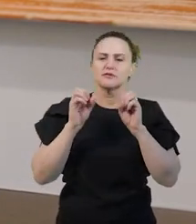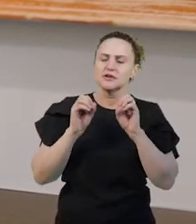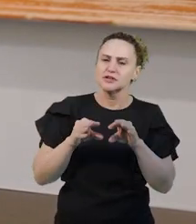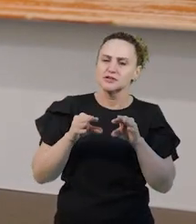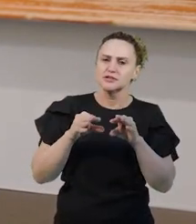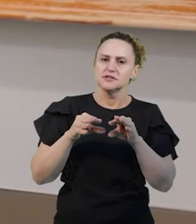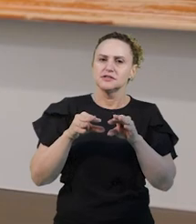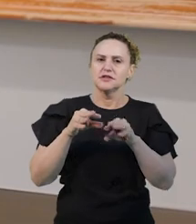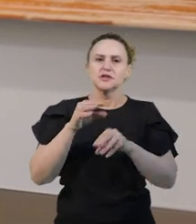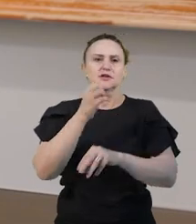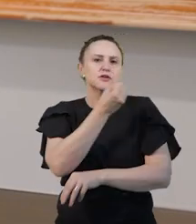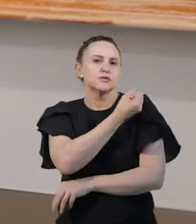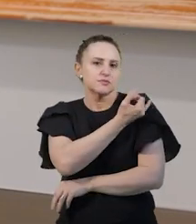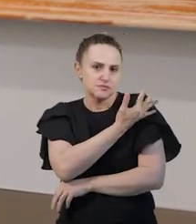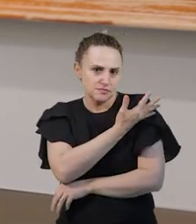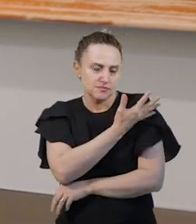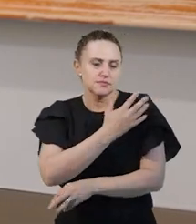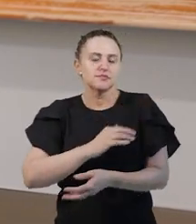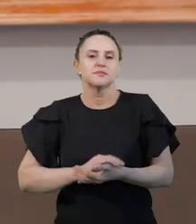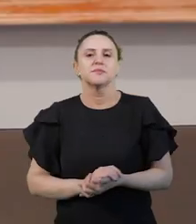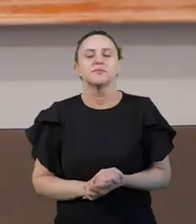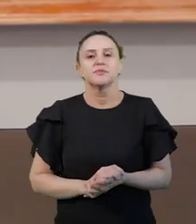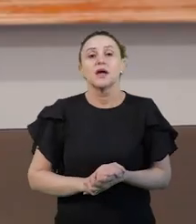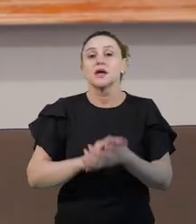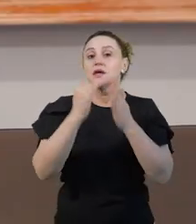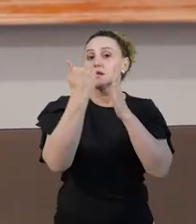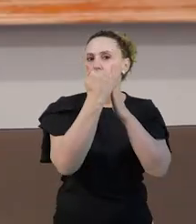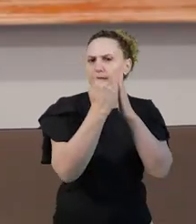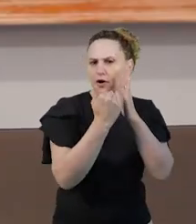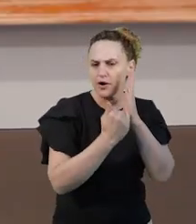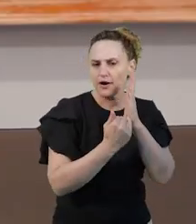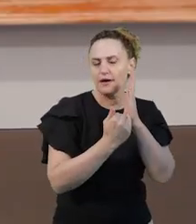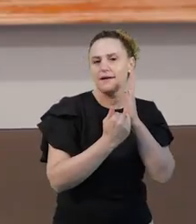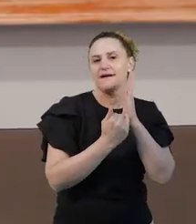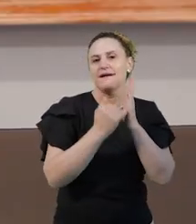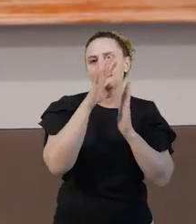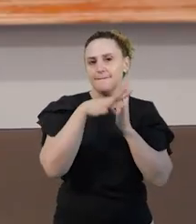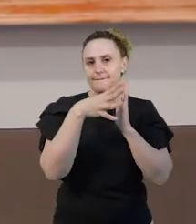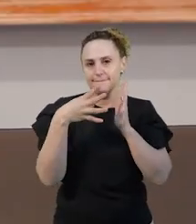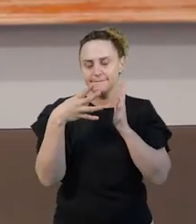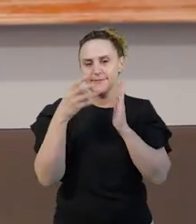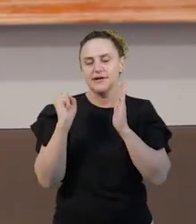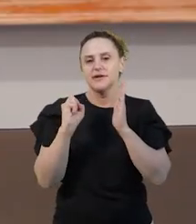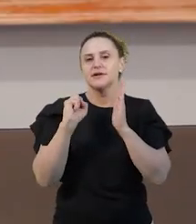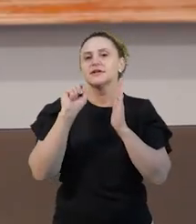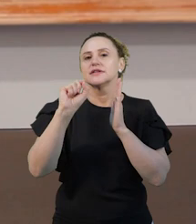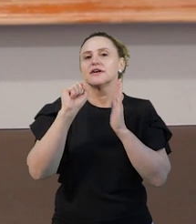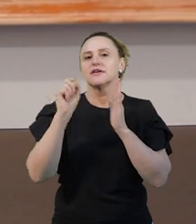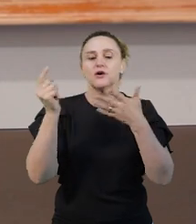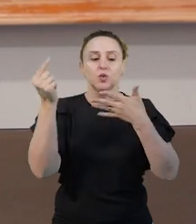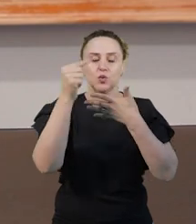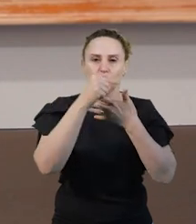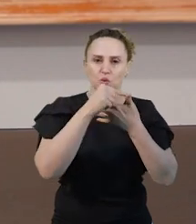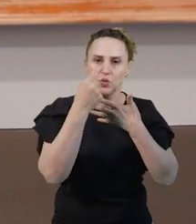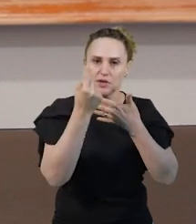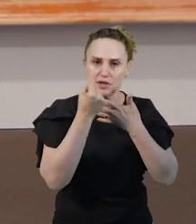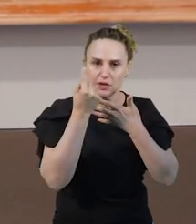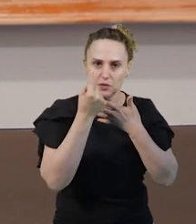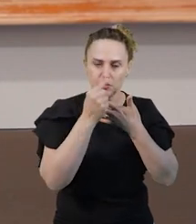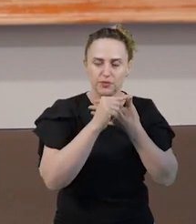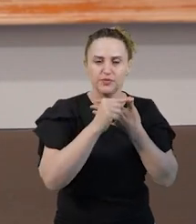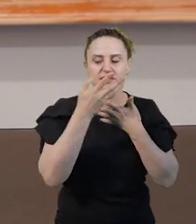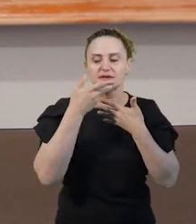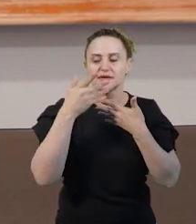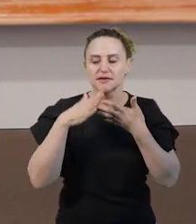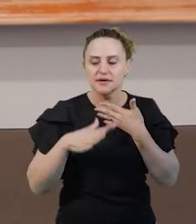anos iniciais. O programa da nossa disciplina está voltado na unidade 1, para a criança e